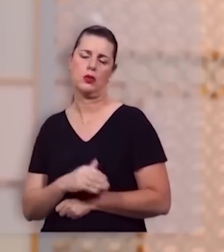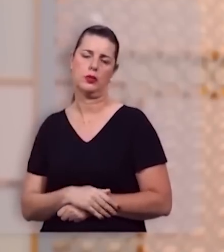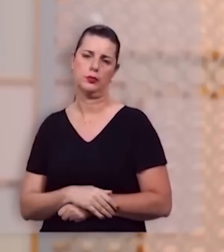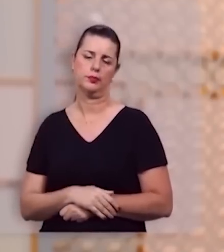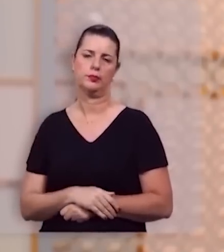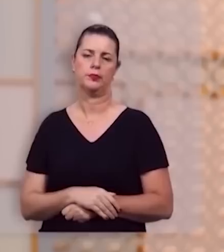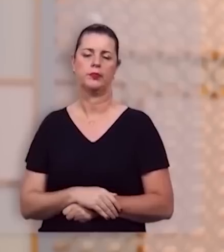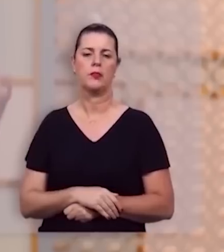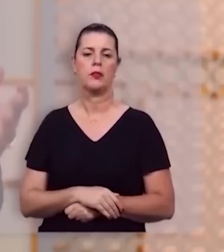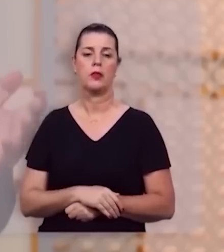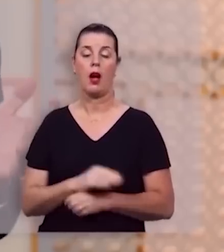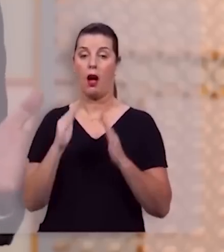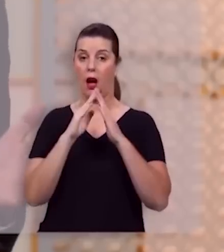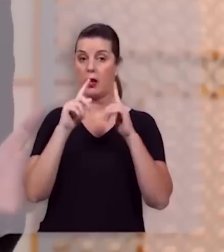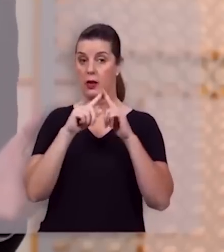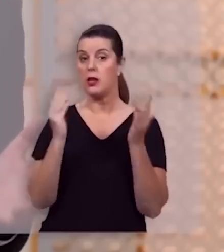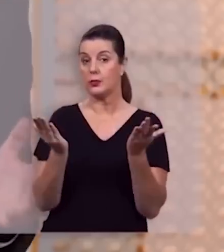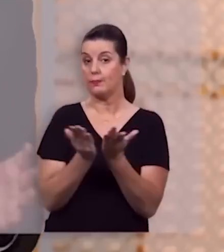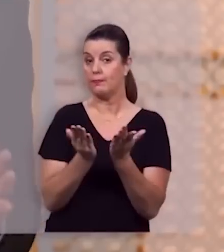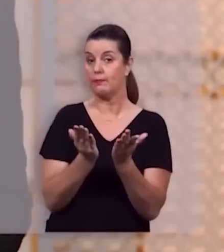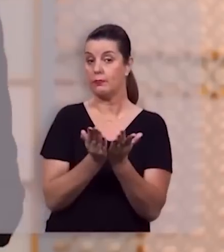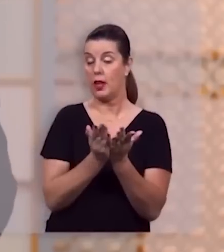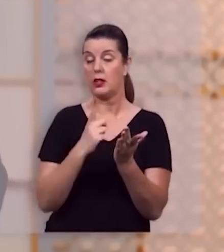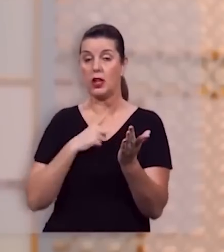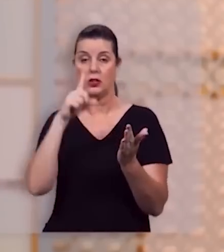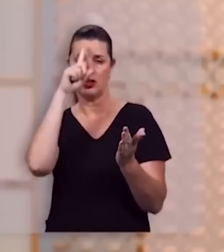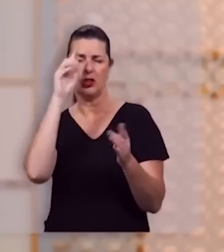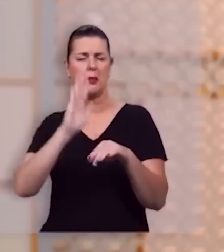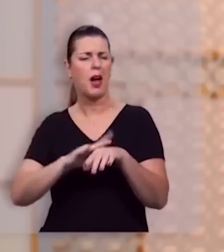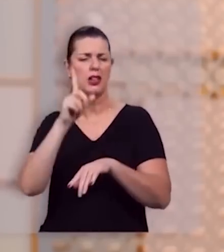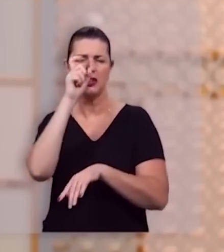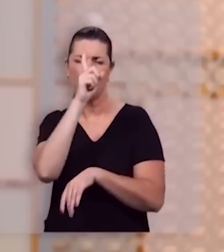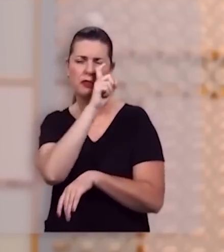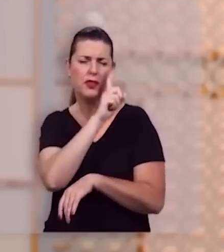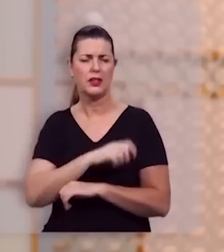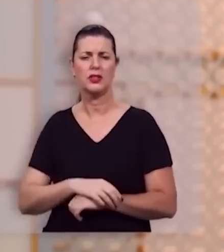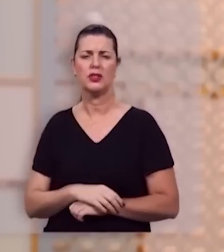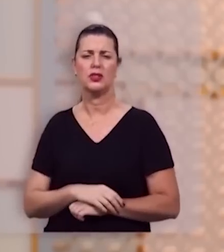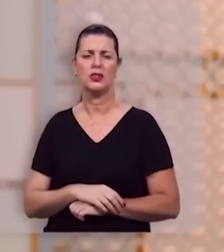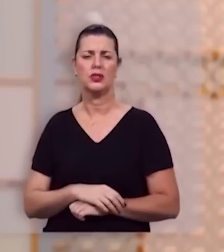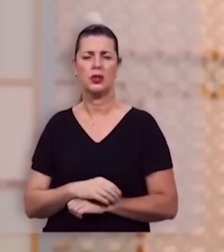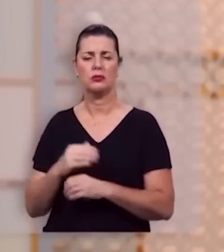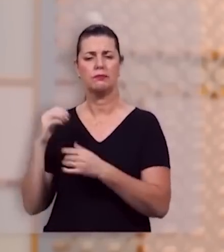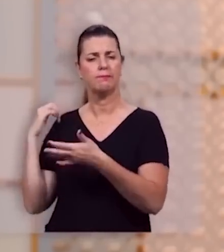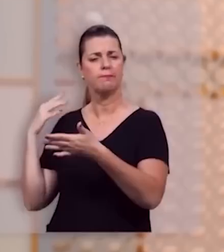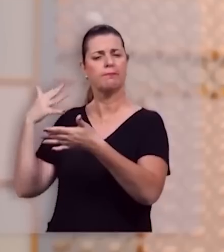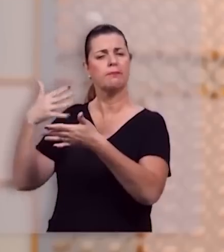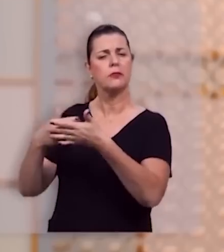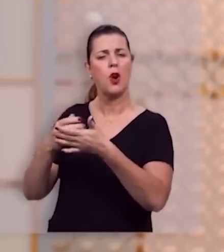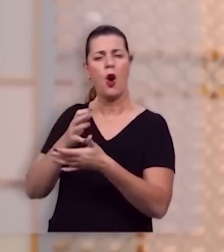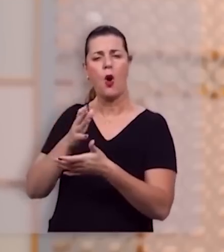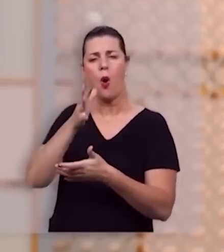A igreja cristã estava vivendo os seus dias mais amargos desde o incêndio de Roma